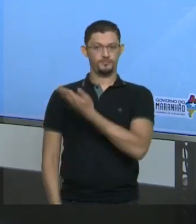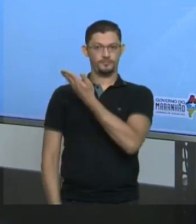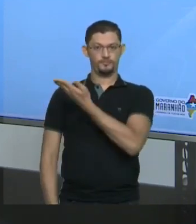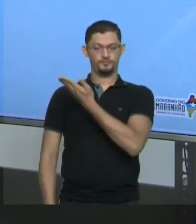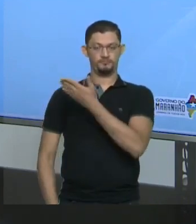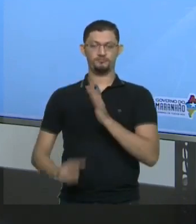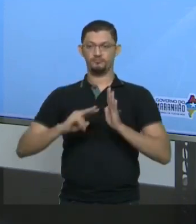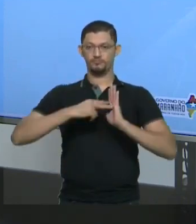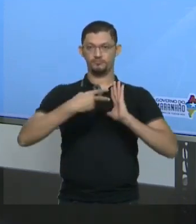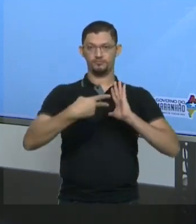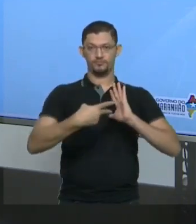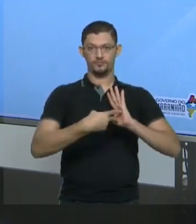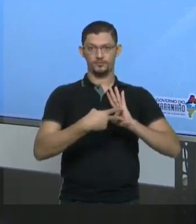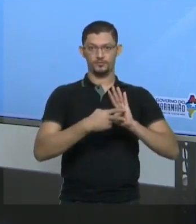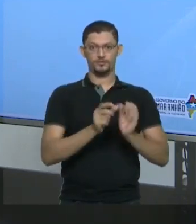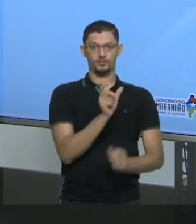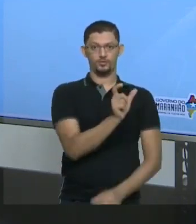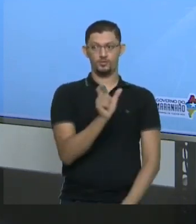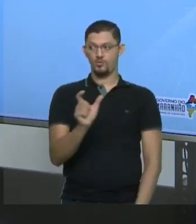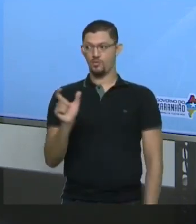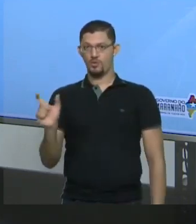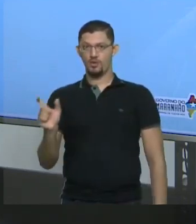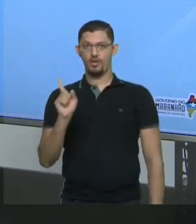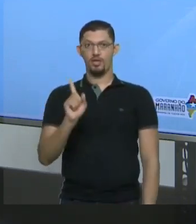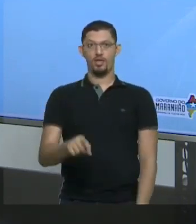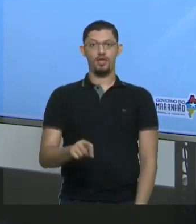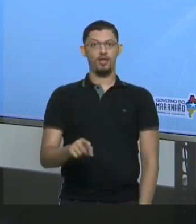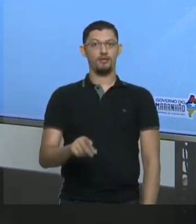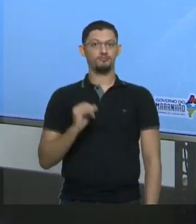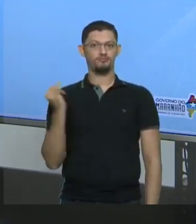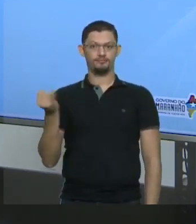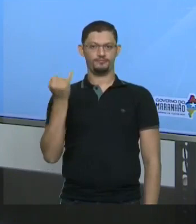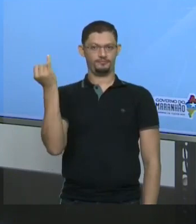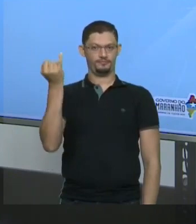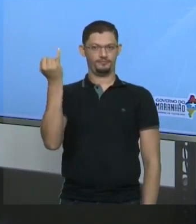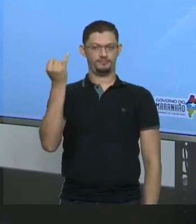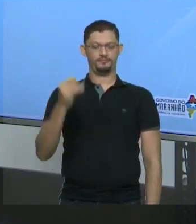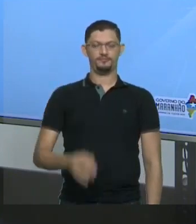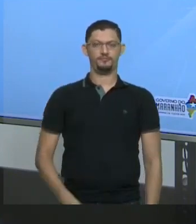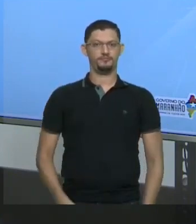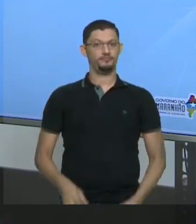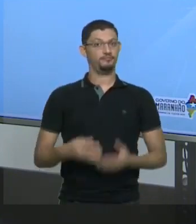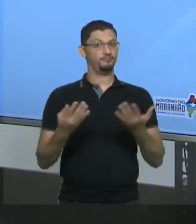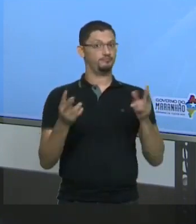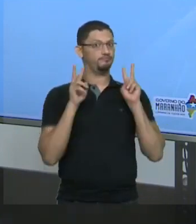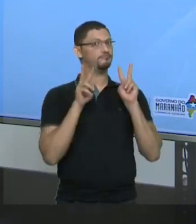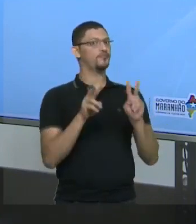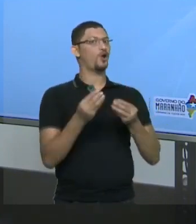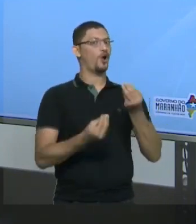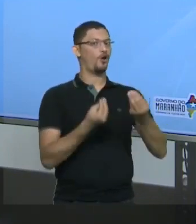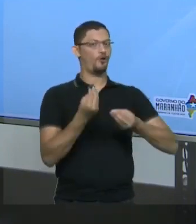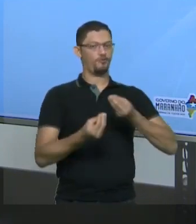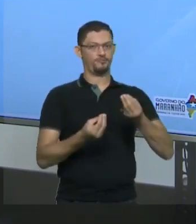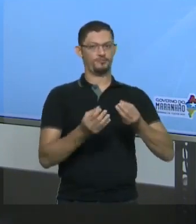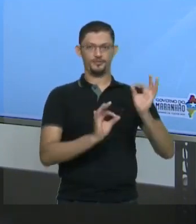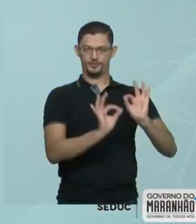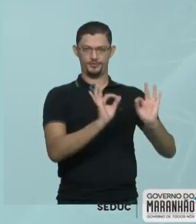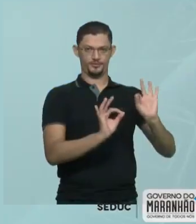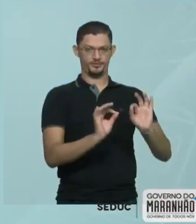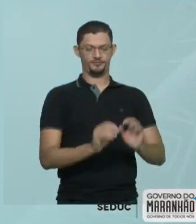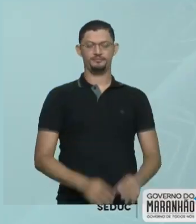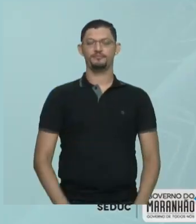quer dizer que a posição é levada em consideração. Então, olha só. Vamos ver como é que isso vai funcionar.